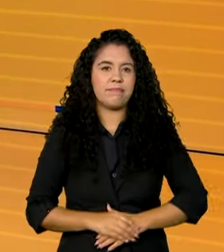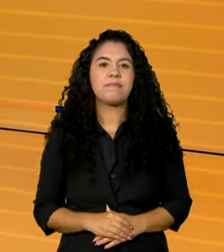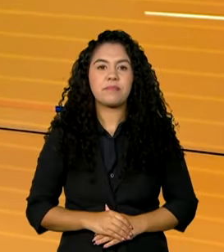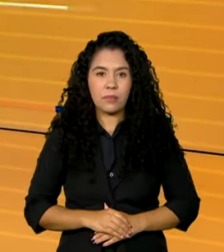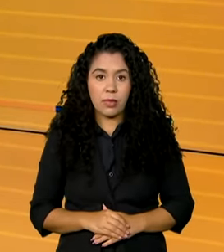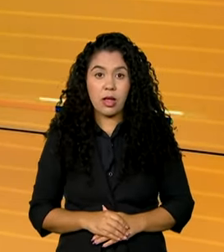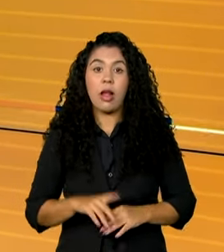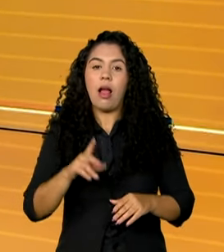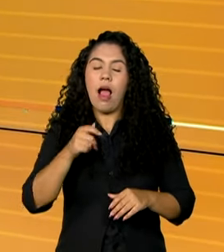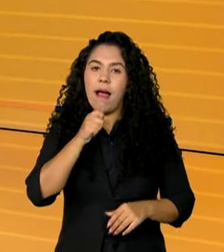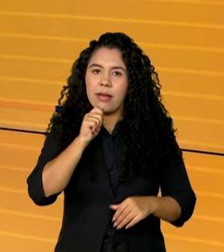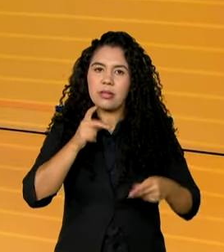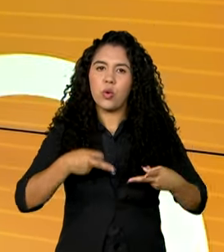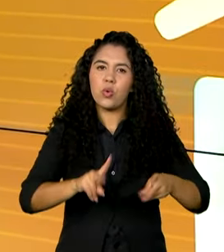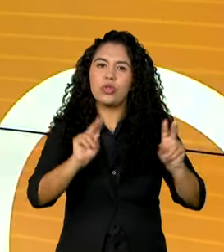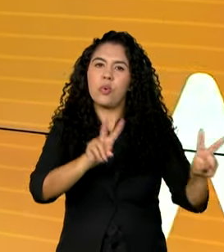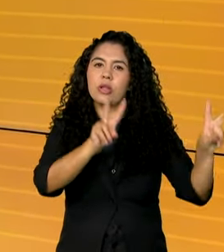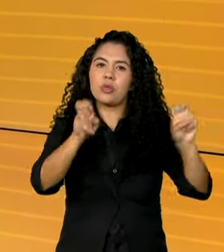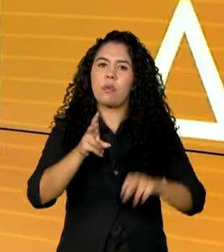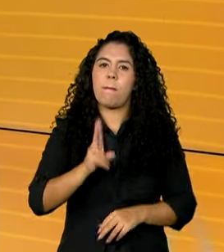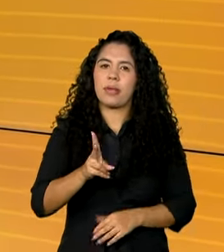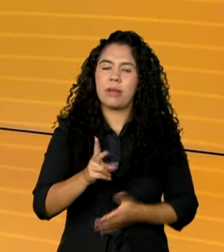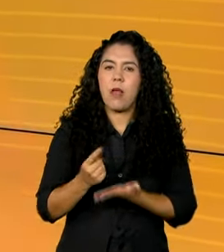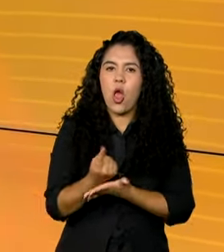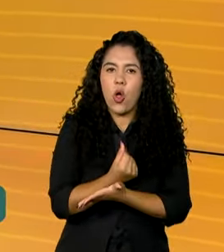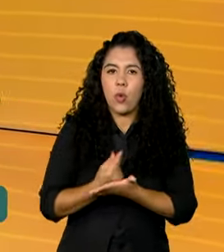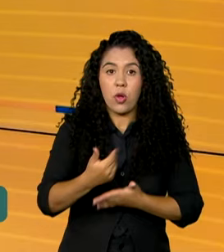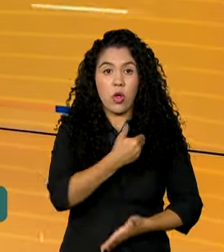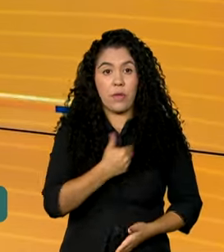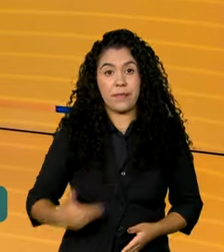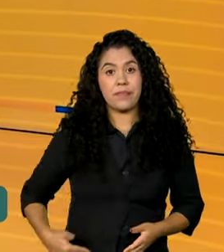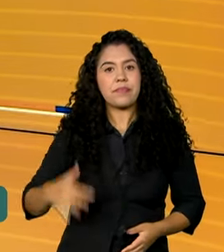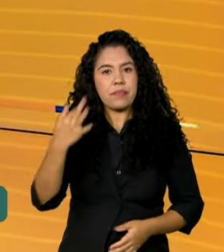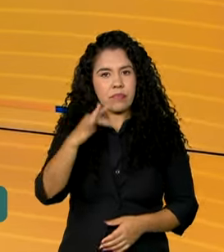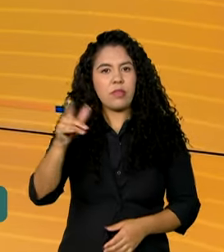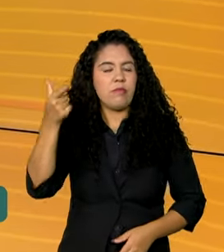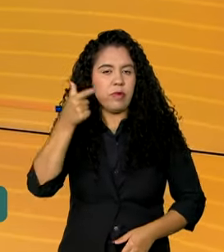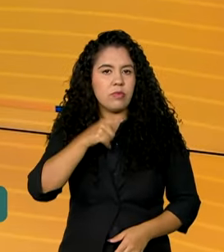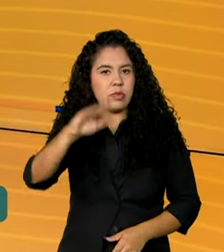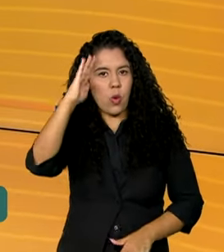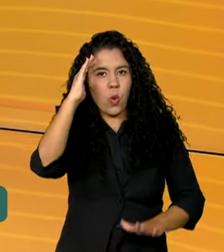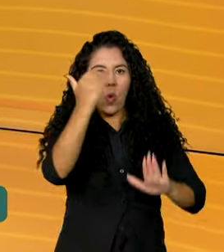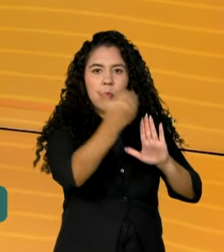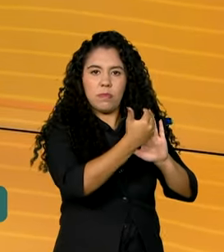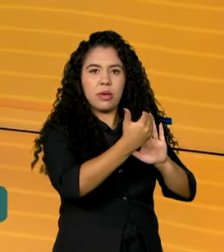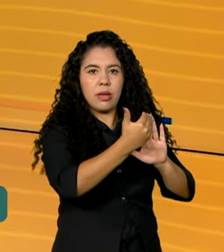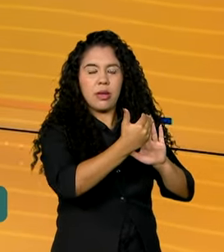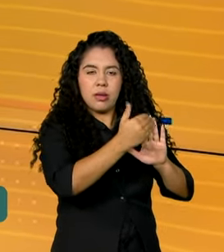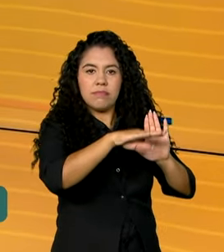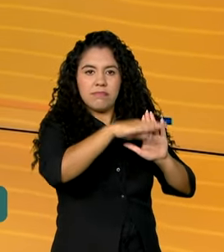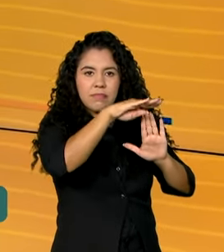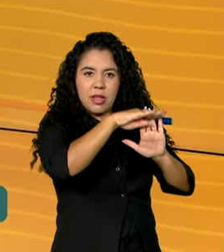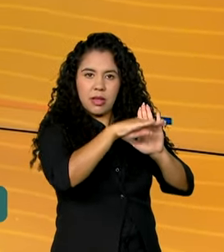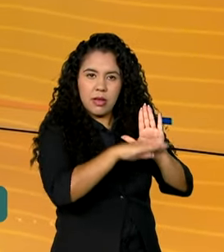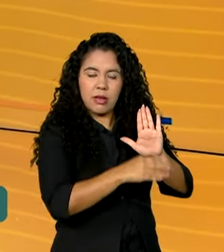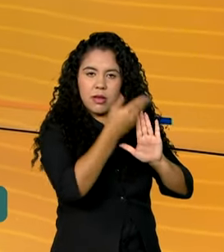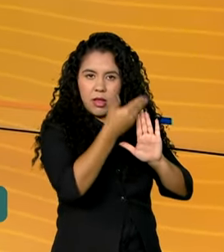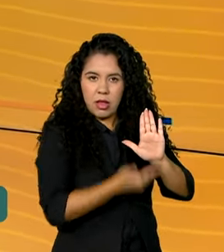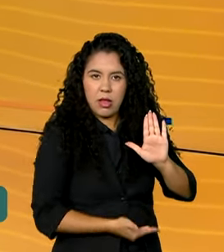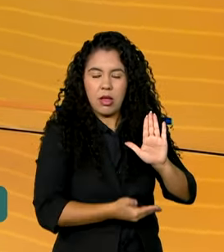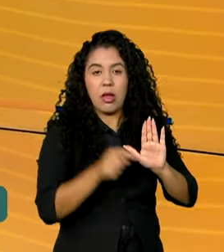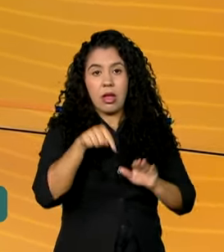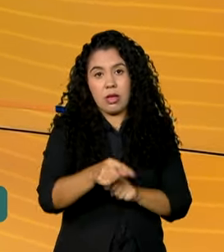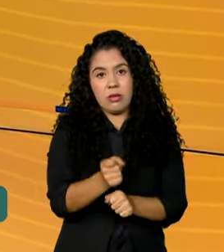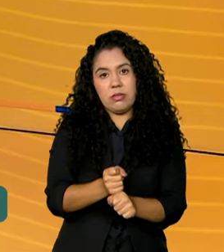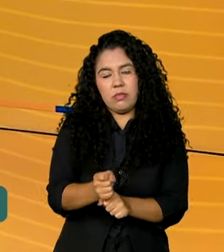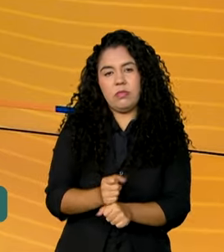Ainda falando de economia, o governo federal vai conseguir cumprir a meta fiscal deste ano. É o que aponta o relatório de